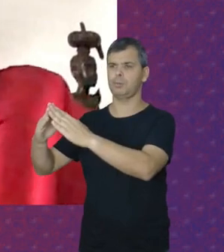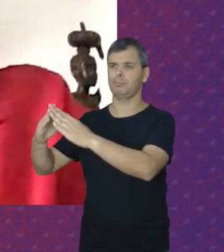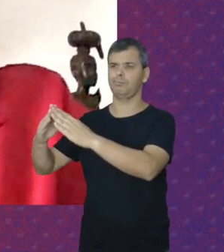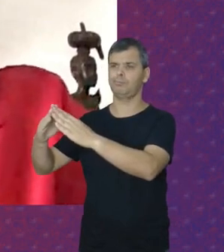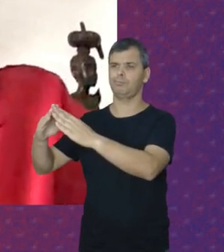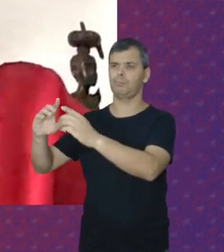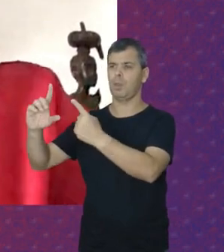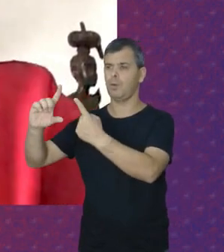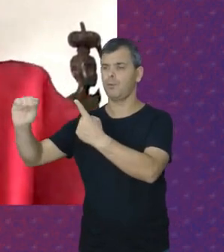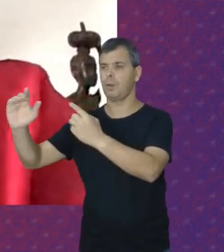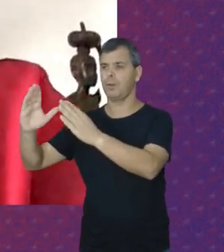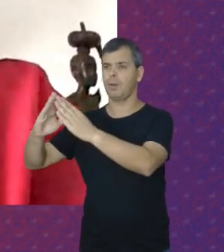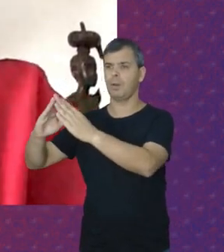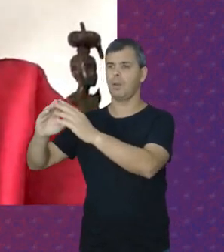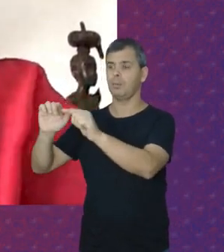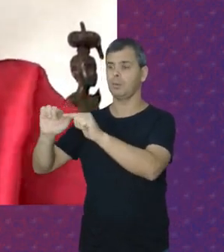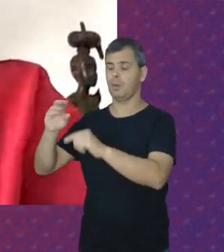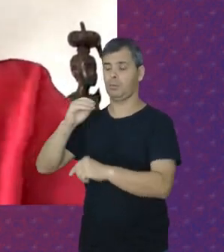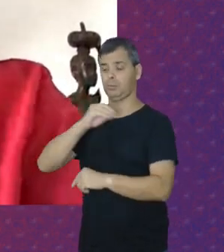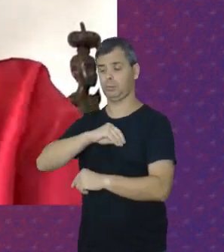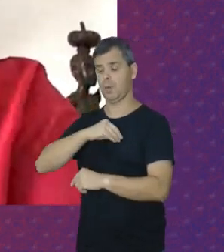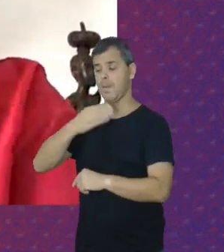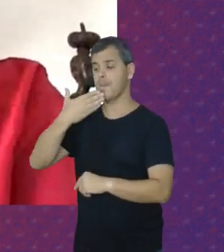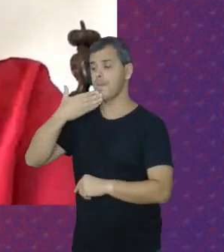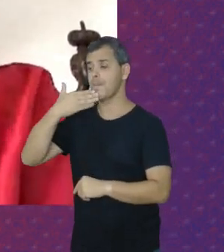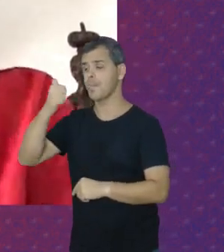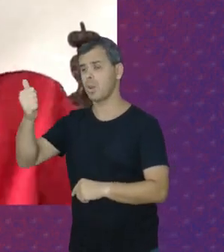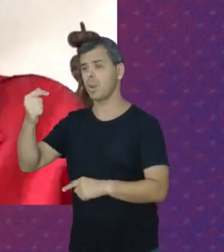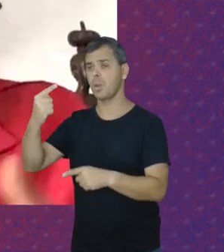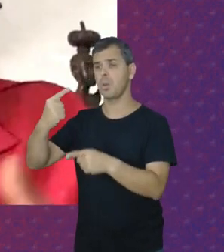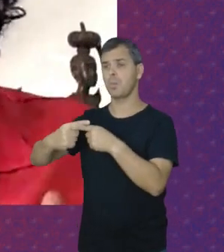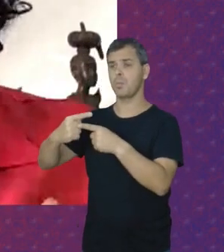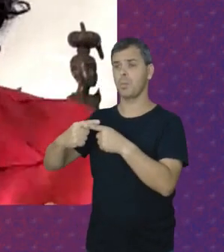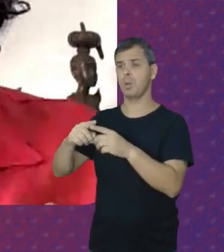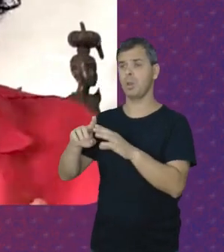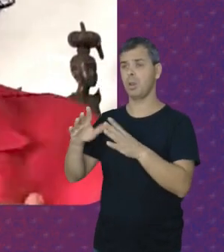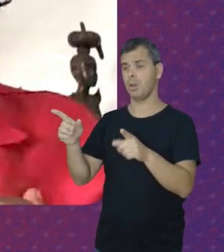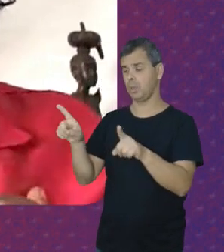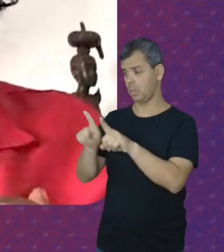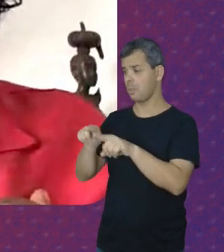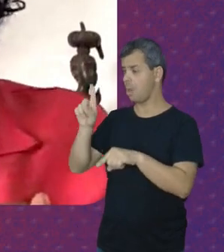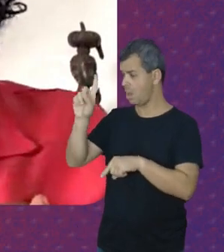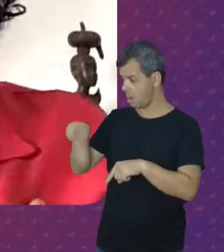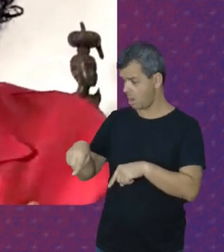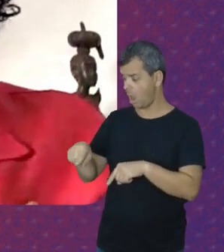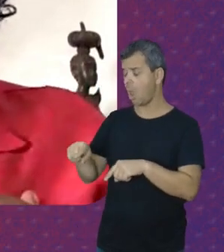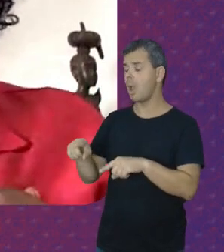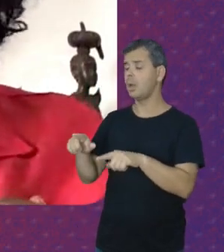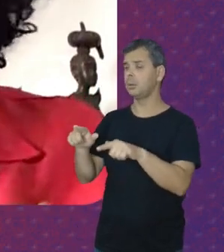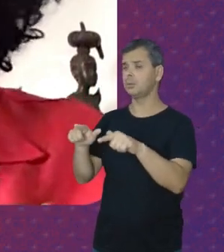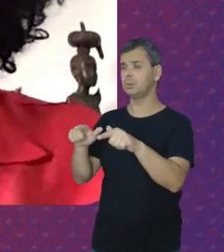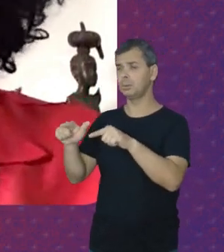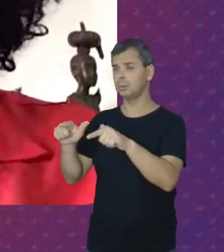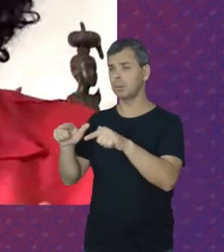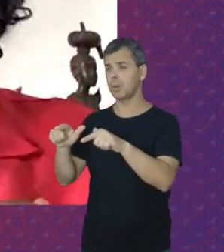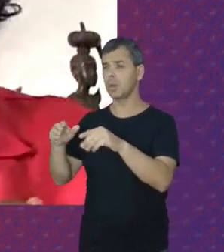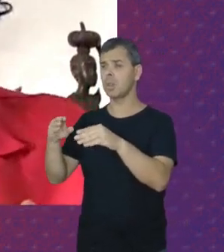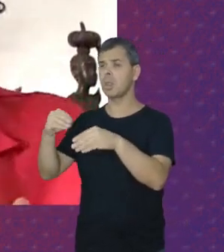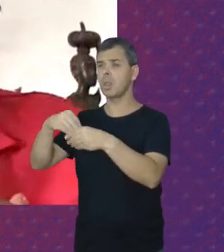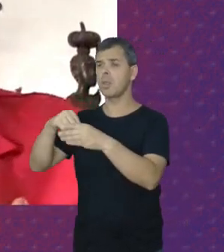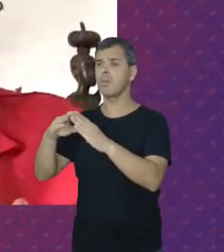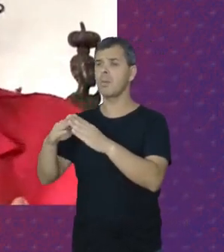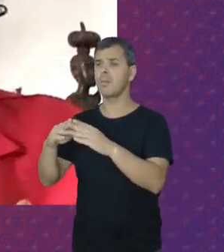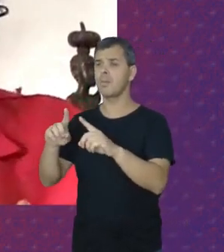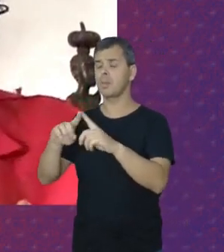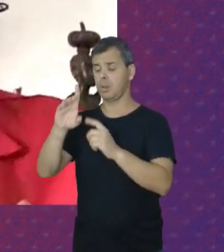Elas tivessem Um salário Melhor E compensador Também a Trabalhadora Doméstica Ali estava Para